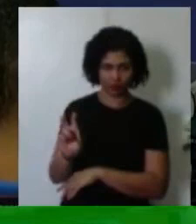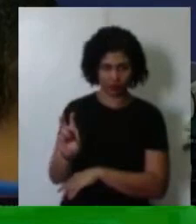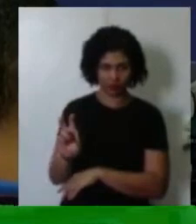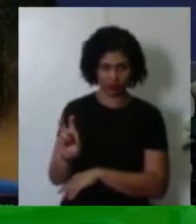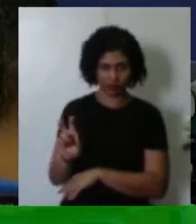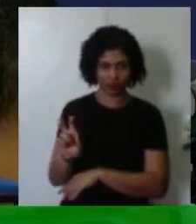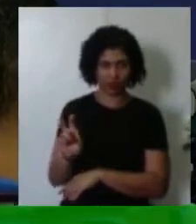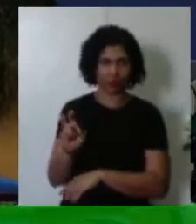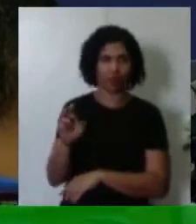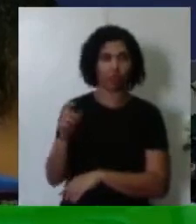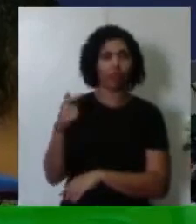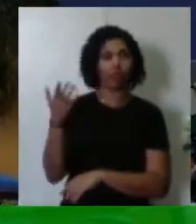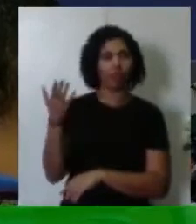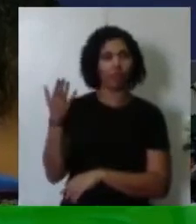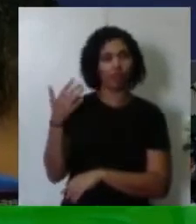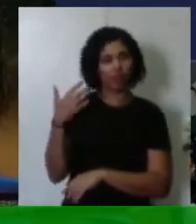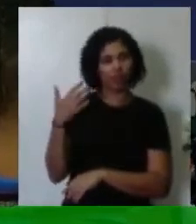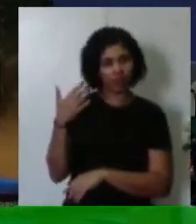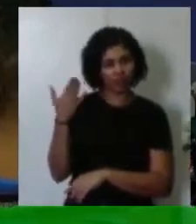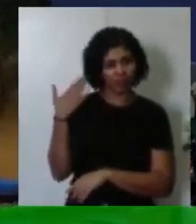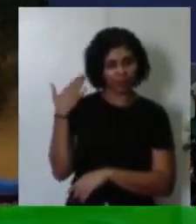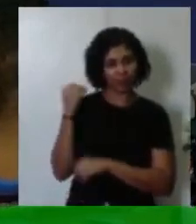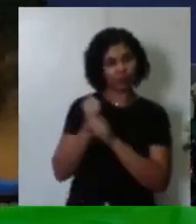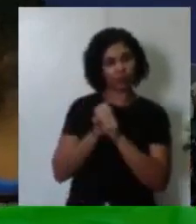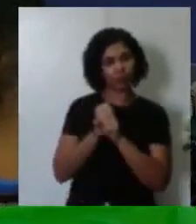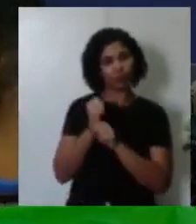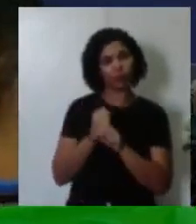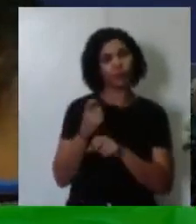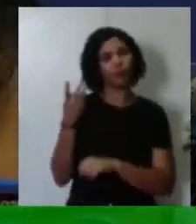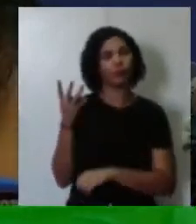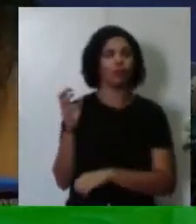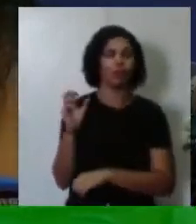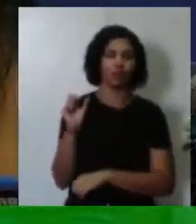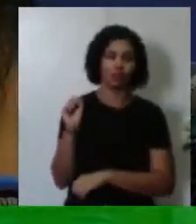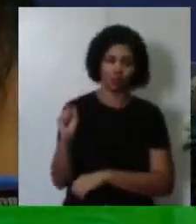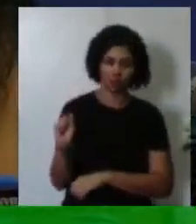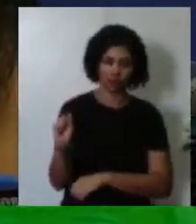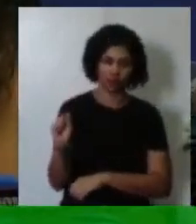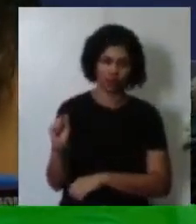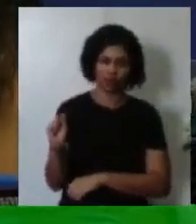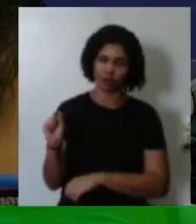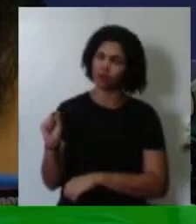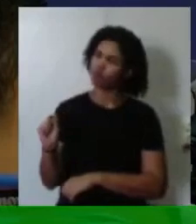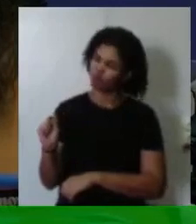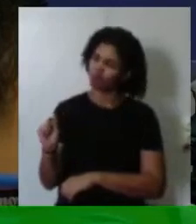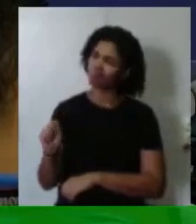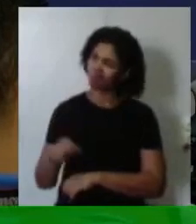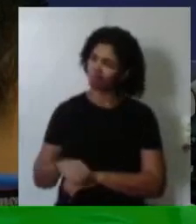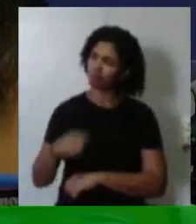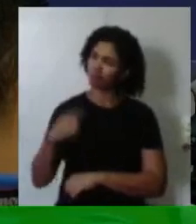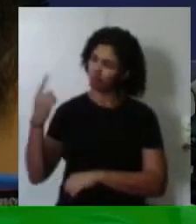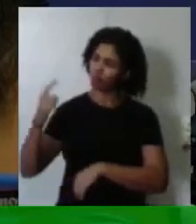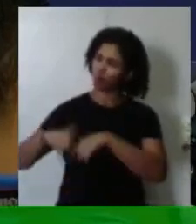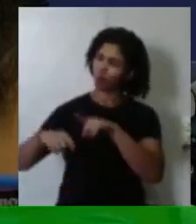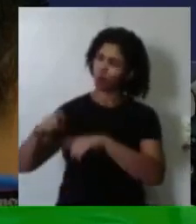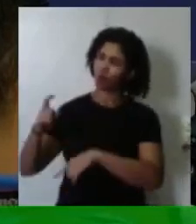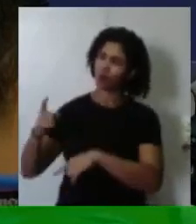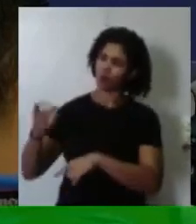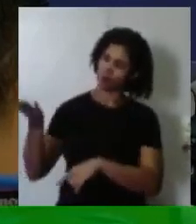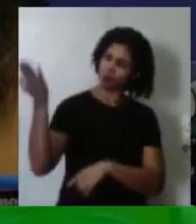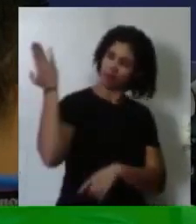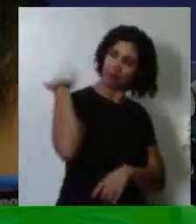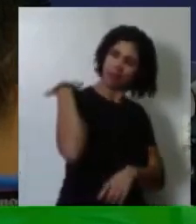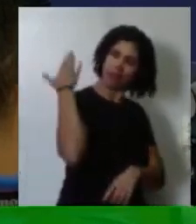anos atrás, quando eu disse, bota um equipamento desse nas minhas